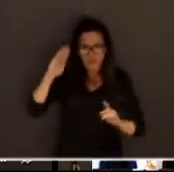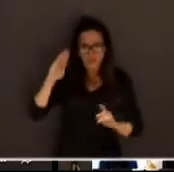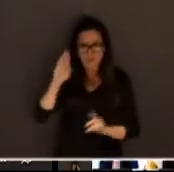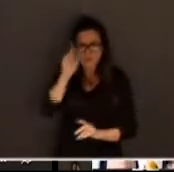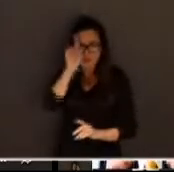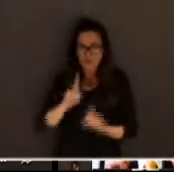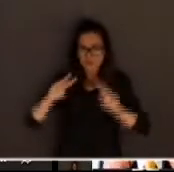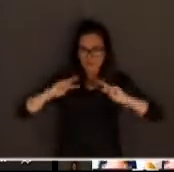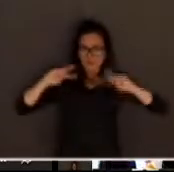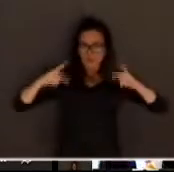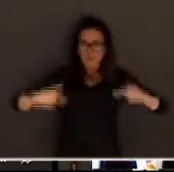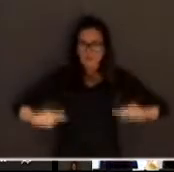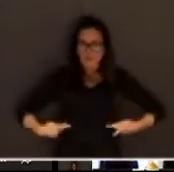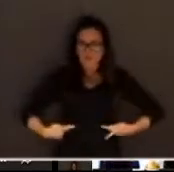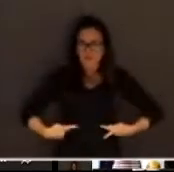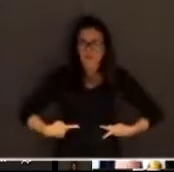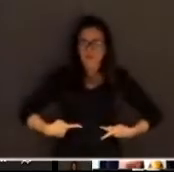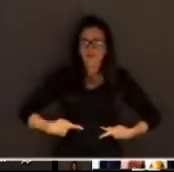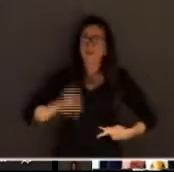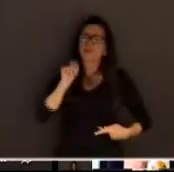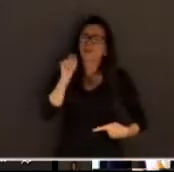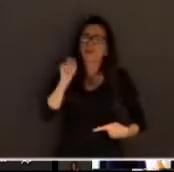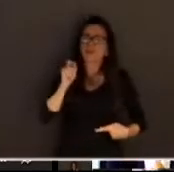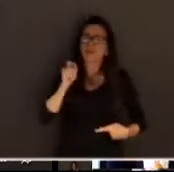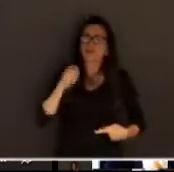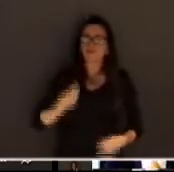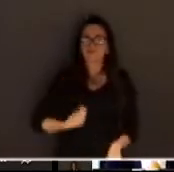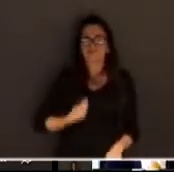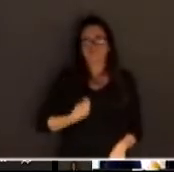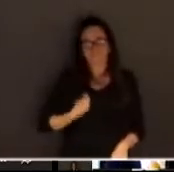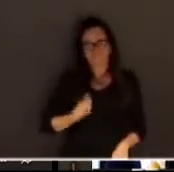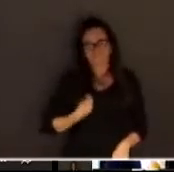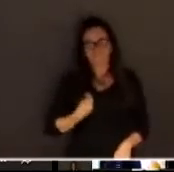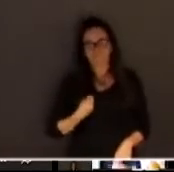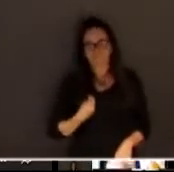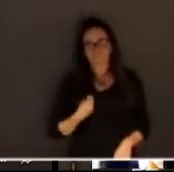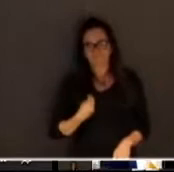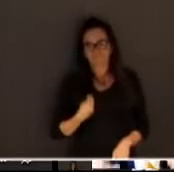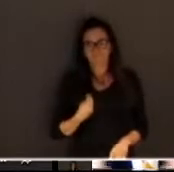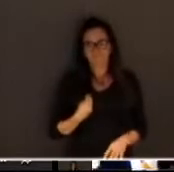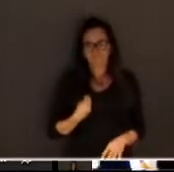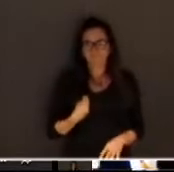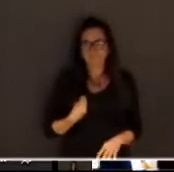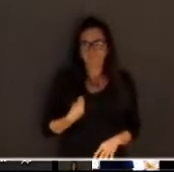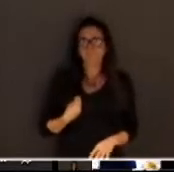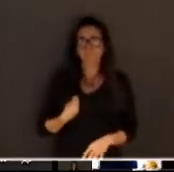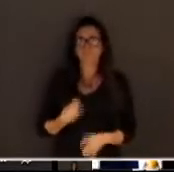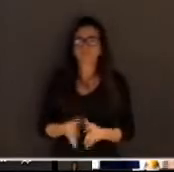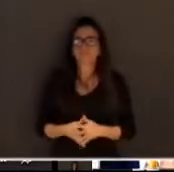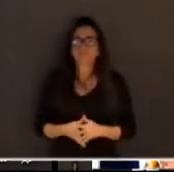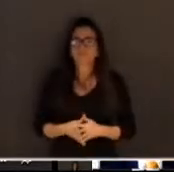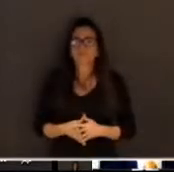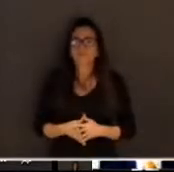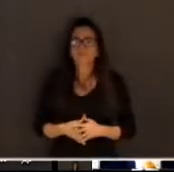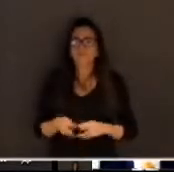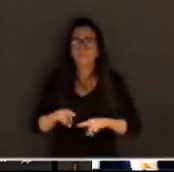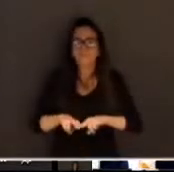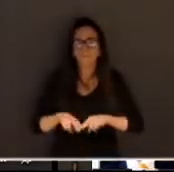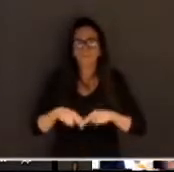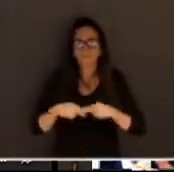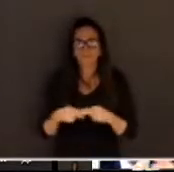é o direito de viver é o direito de existir direito de viver é o de existir por isso